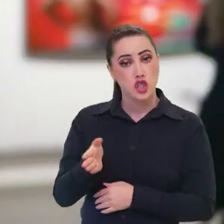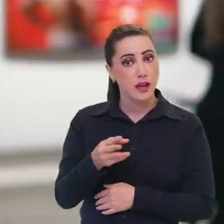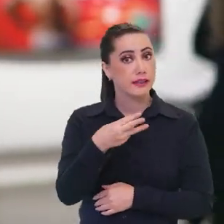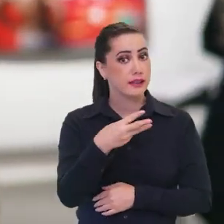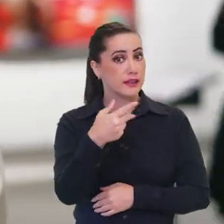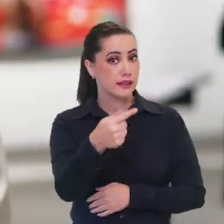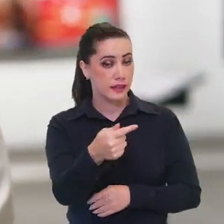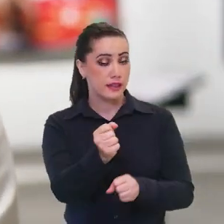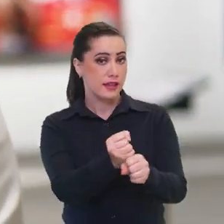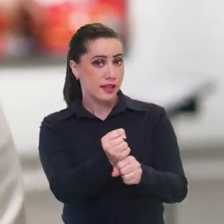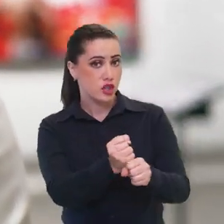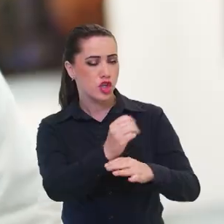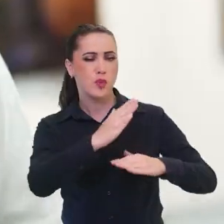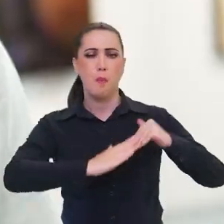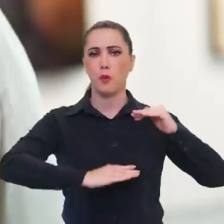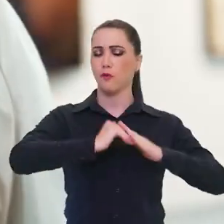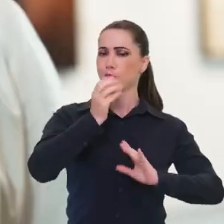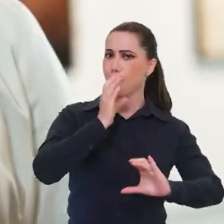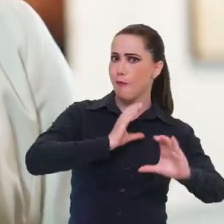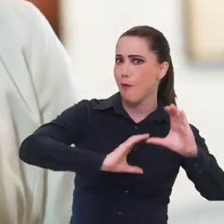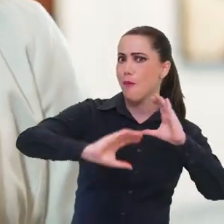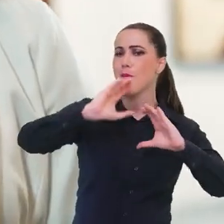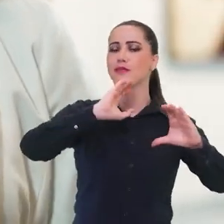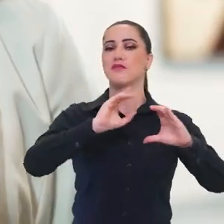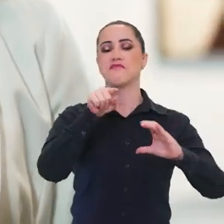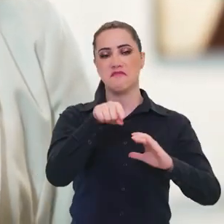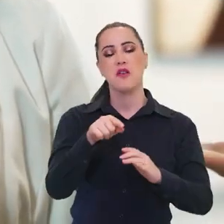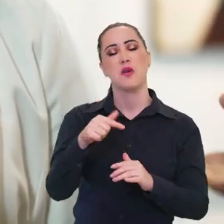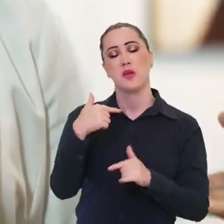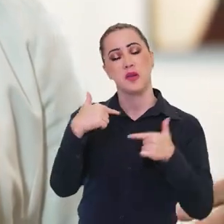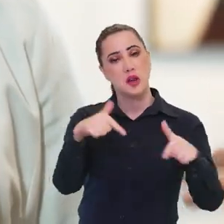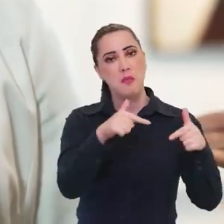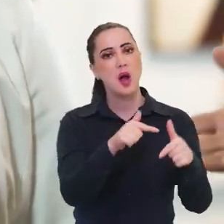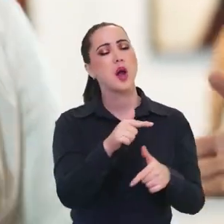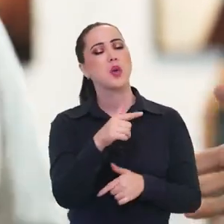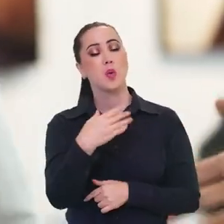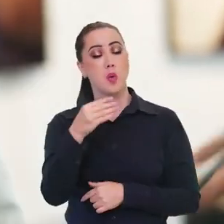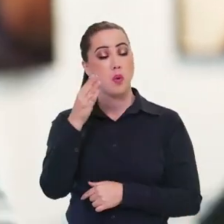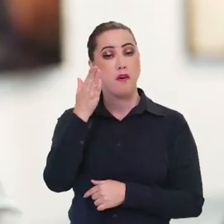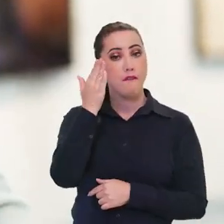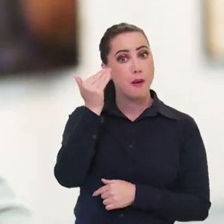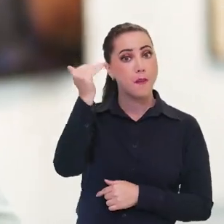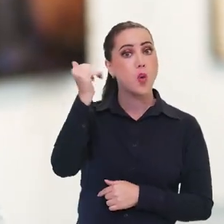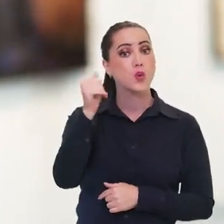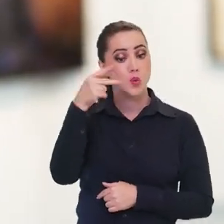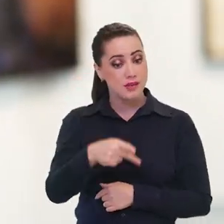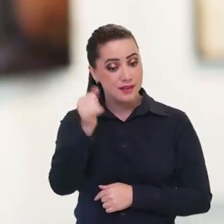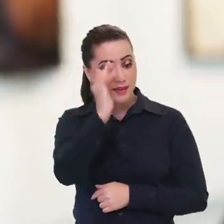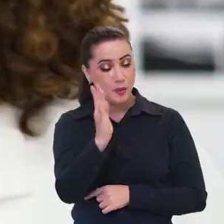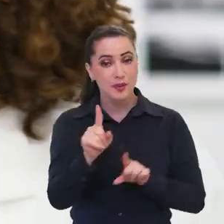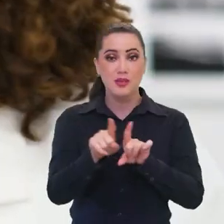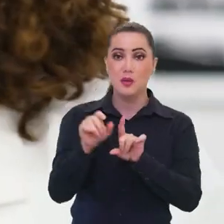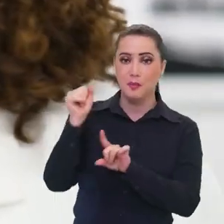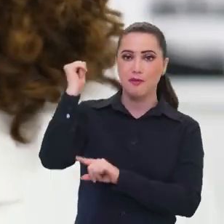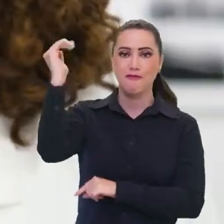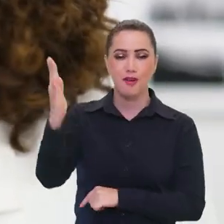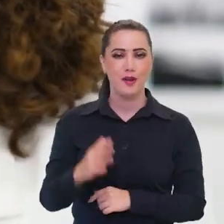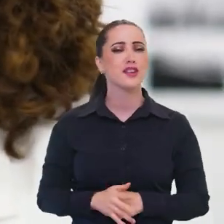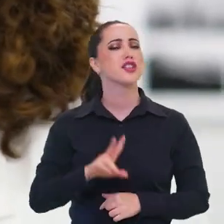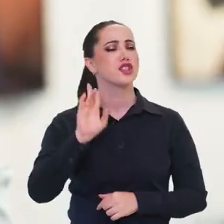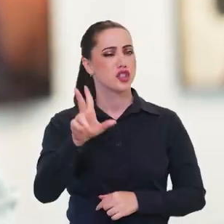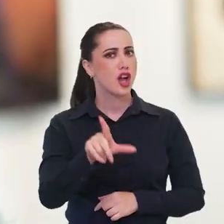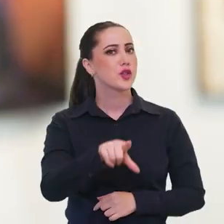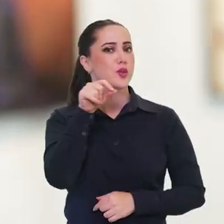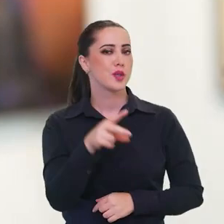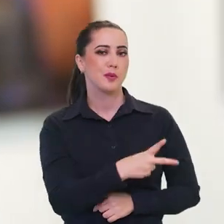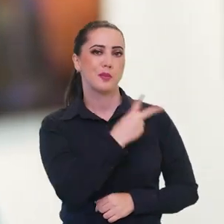37 anos de carreira musical. Os seus trabalhos são reconhecidos no Brasil e no exterior, tanto que ela já foi indicada para